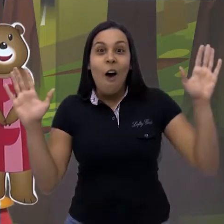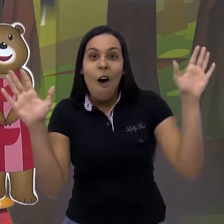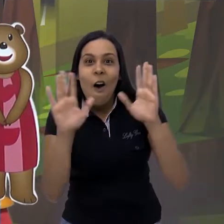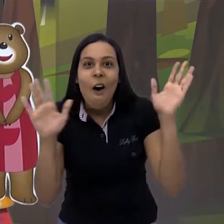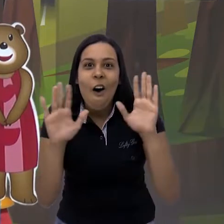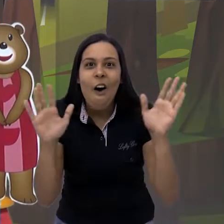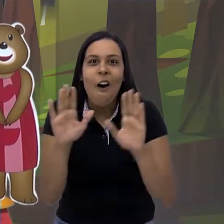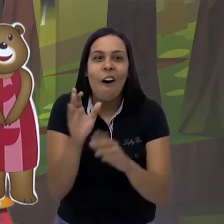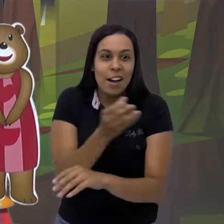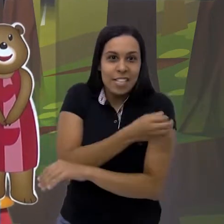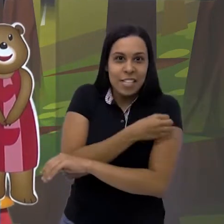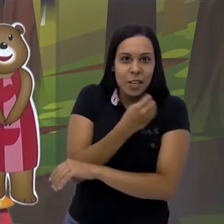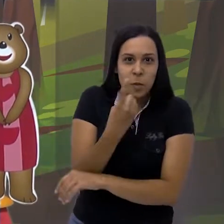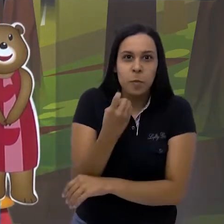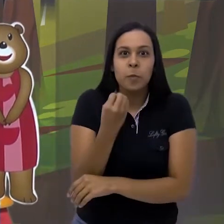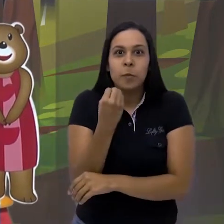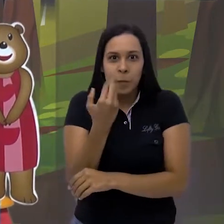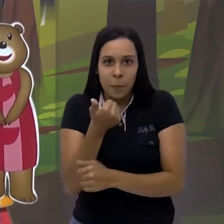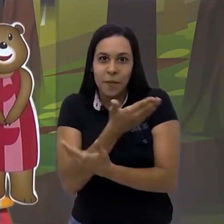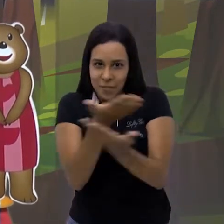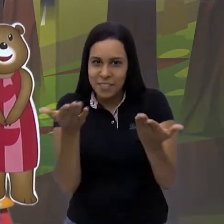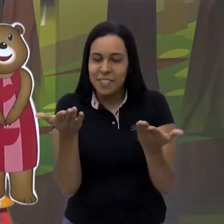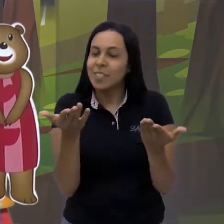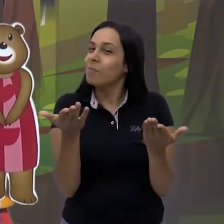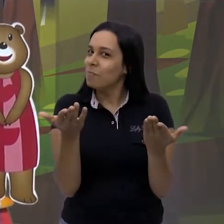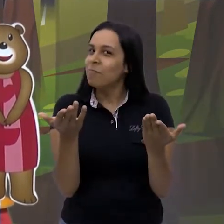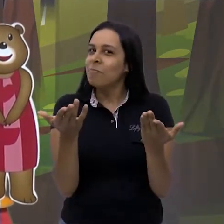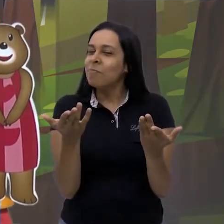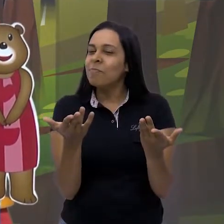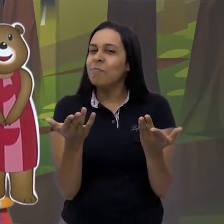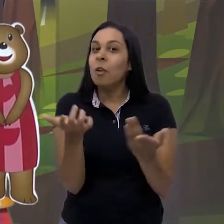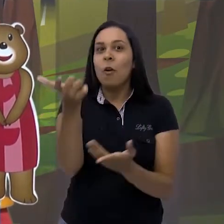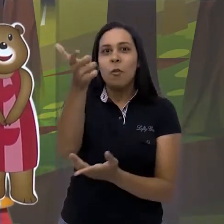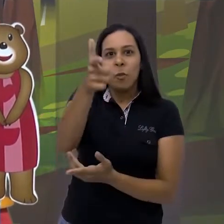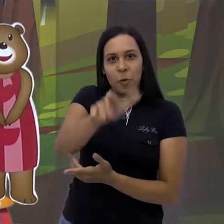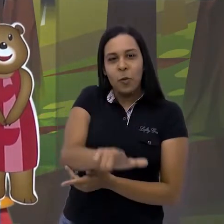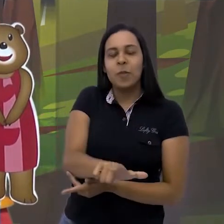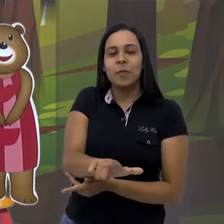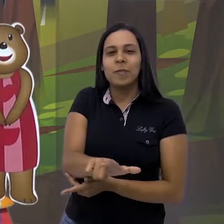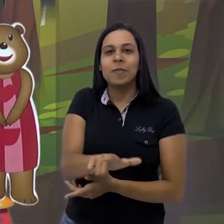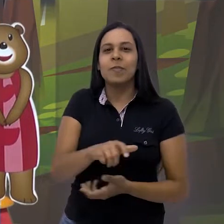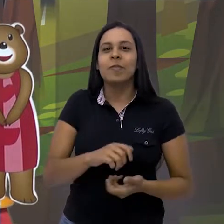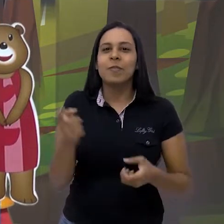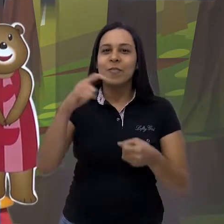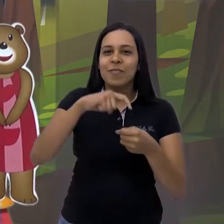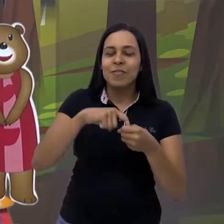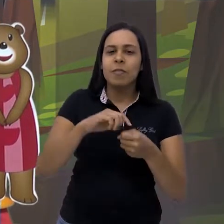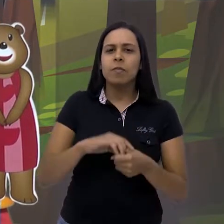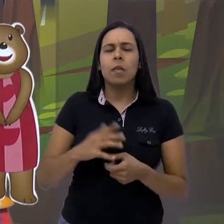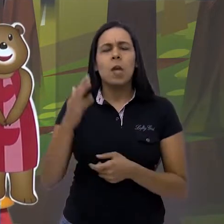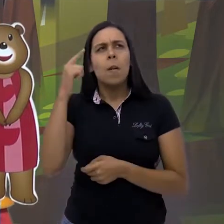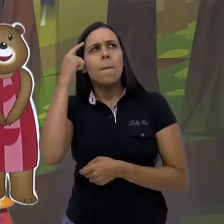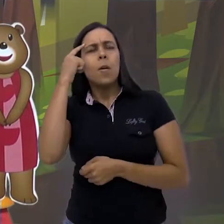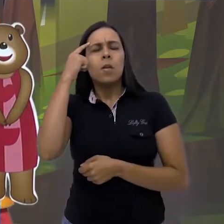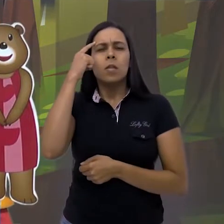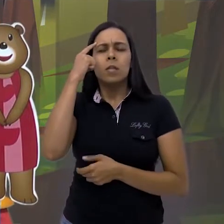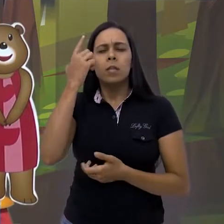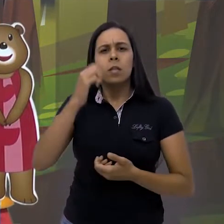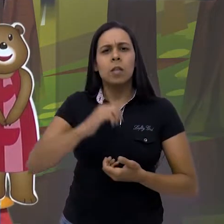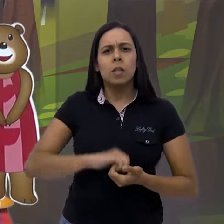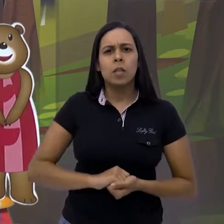Oi turminha do pré 1, tudo bem com vocês? Estamos de volta, mas vocês devem estar pensando,